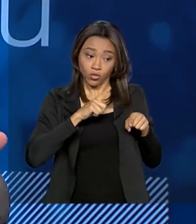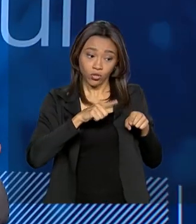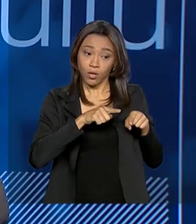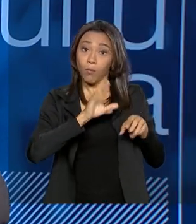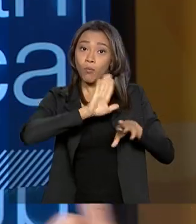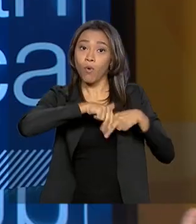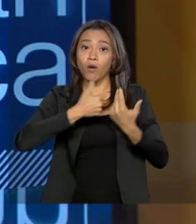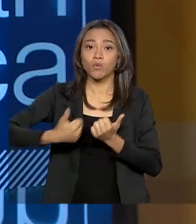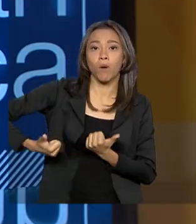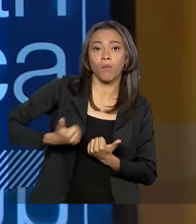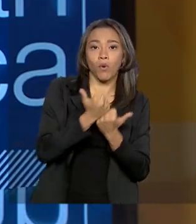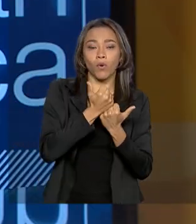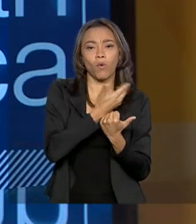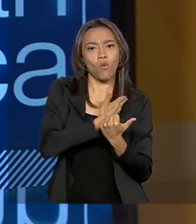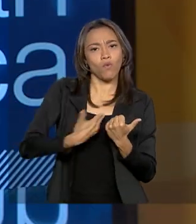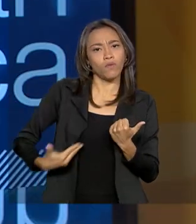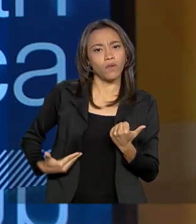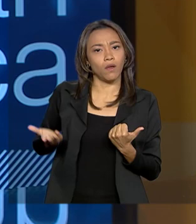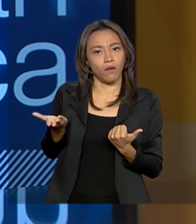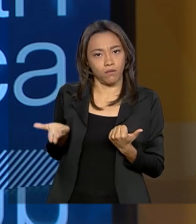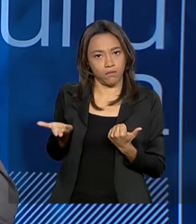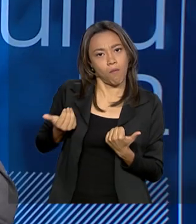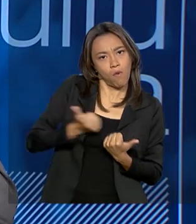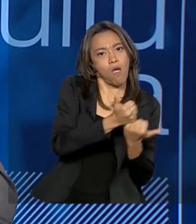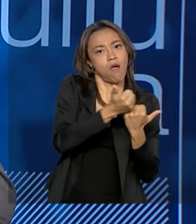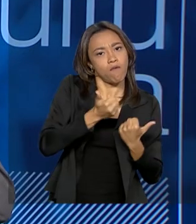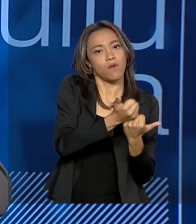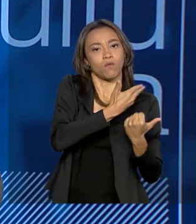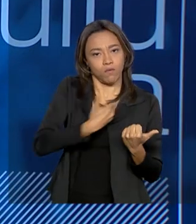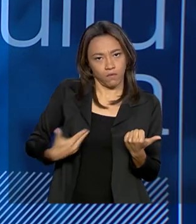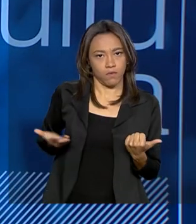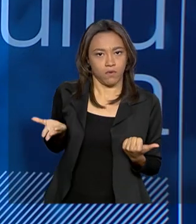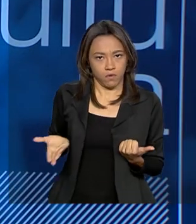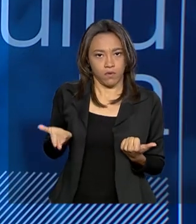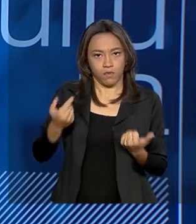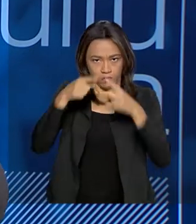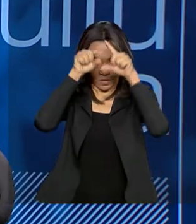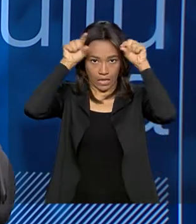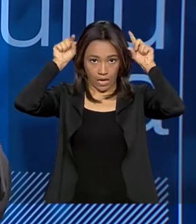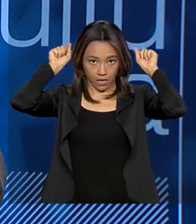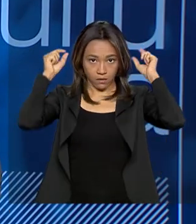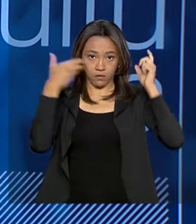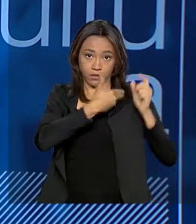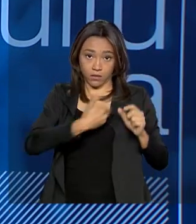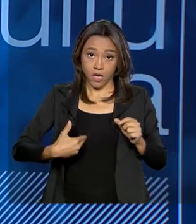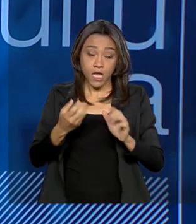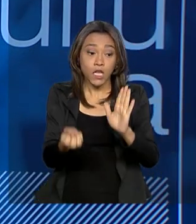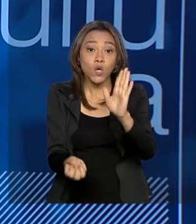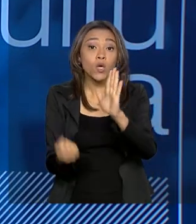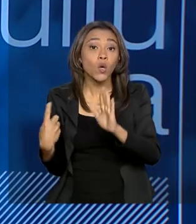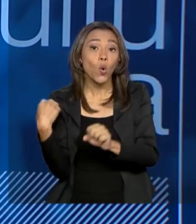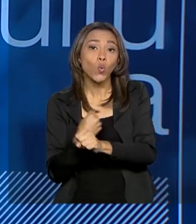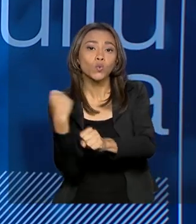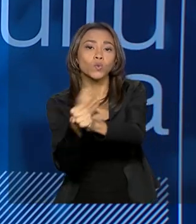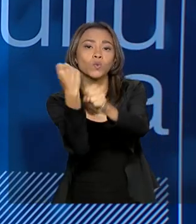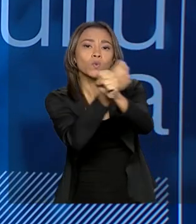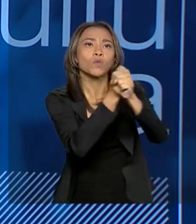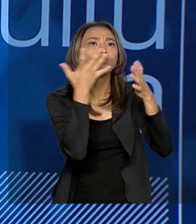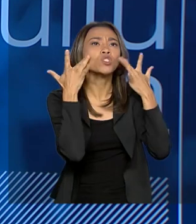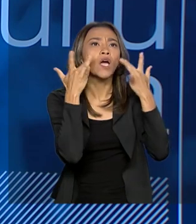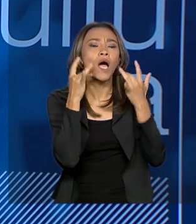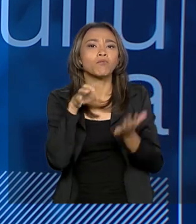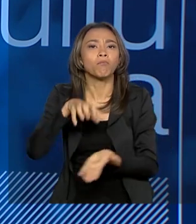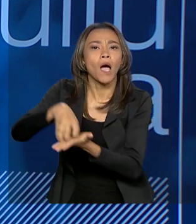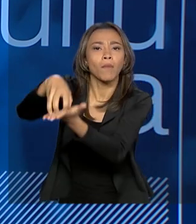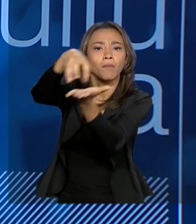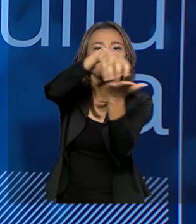governo grego à atividade. A gente tinha... O governo grego construiu os teatros na Grécia Antiga, o governo